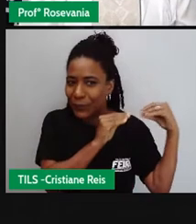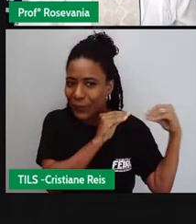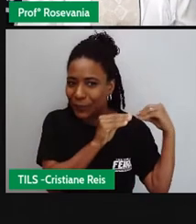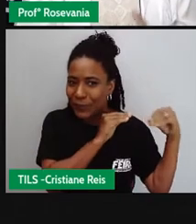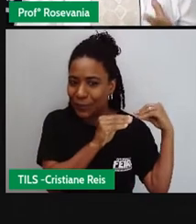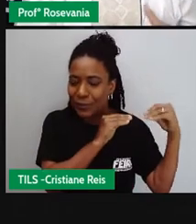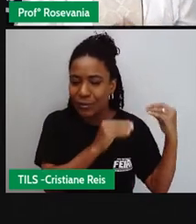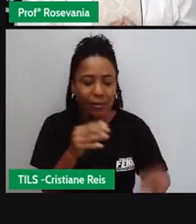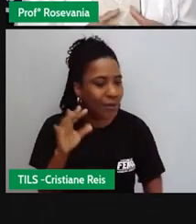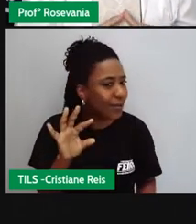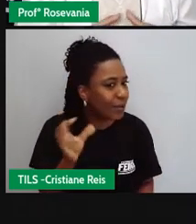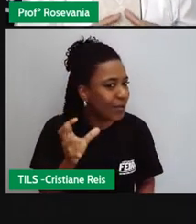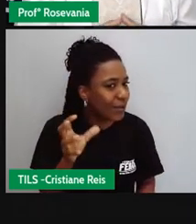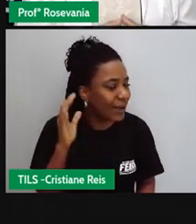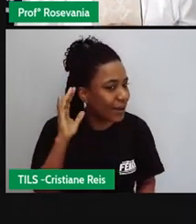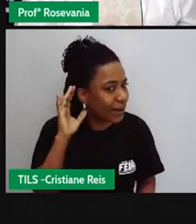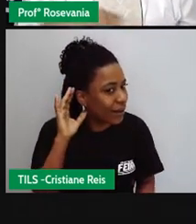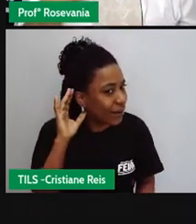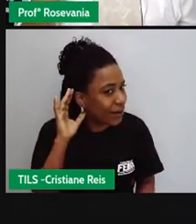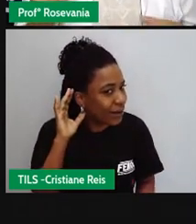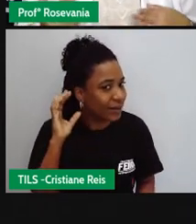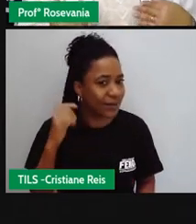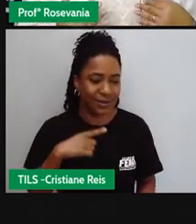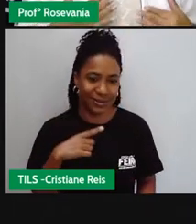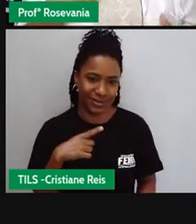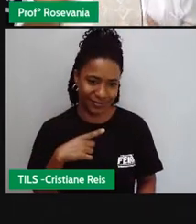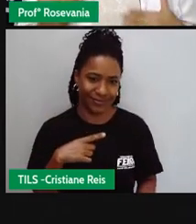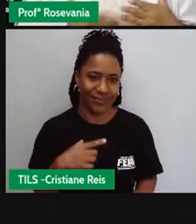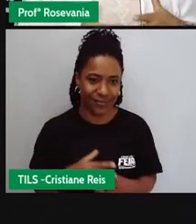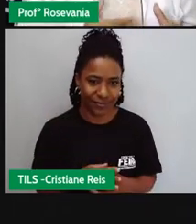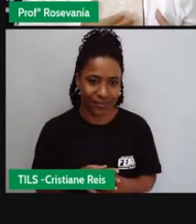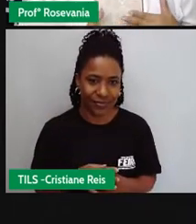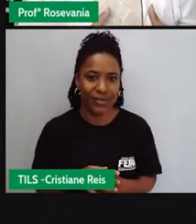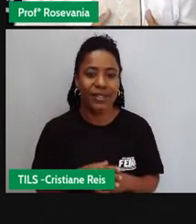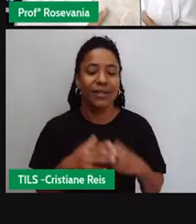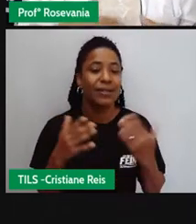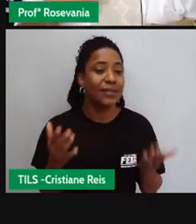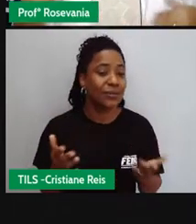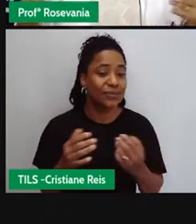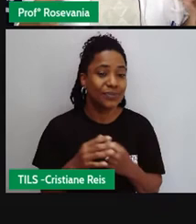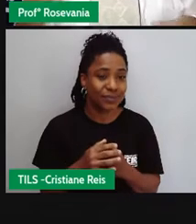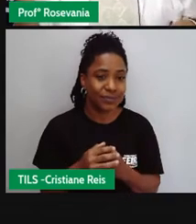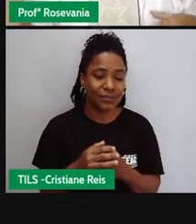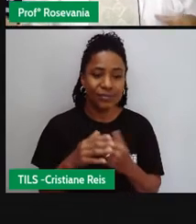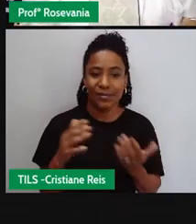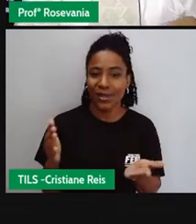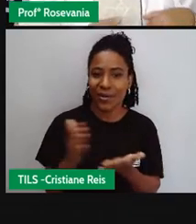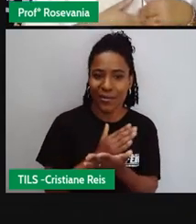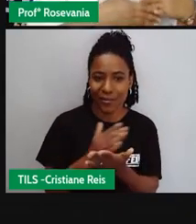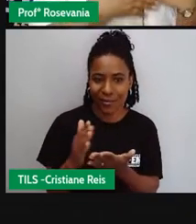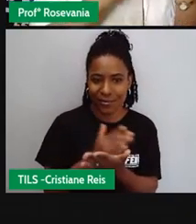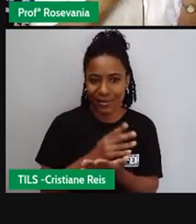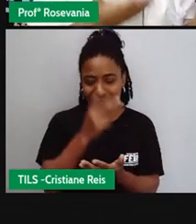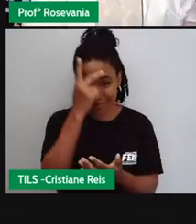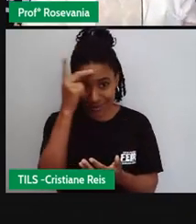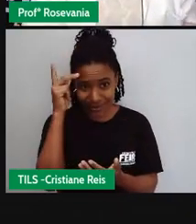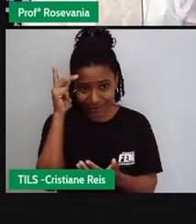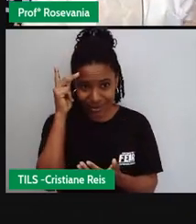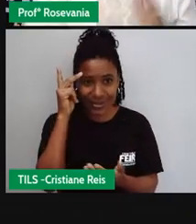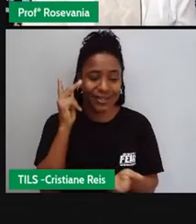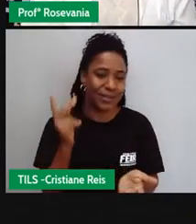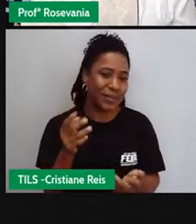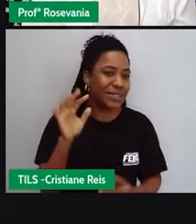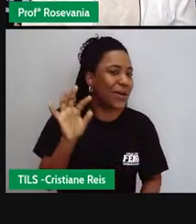rádio. Até hoje, uma questão mesmo nessa era digital, muita gente falando que o rádio ia